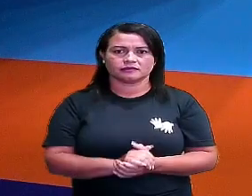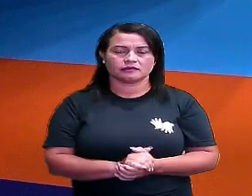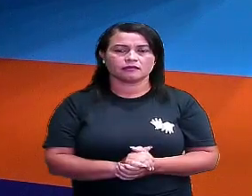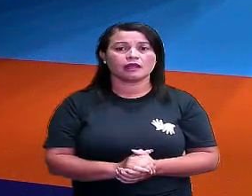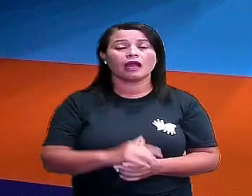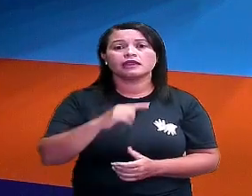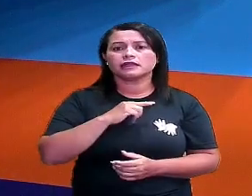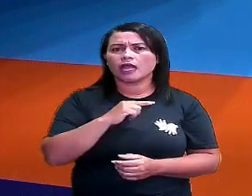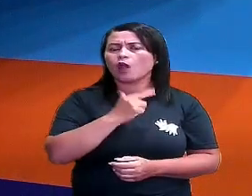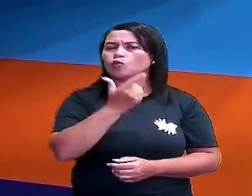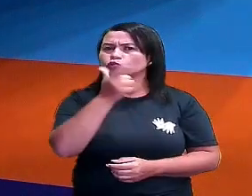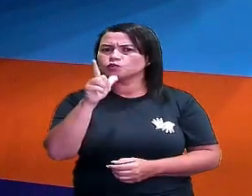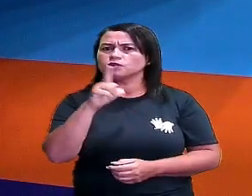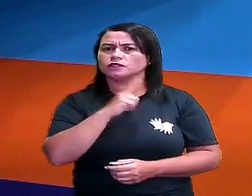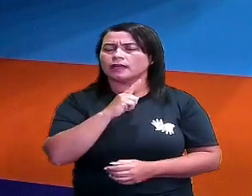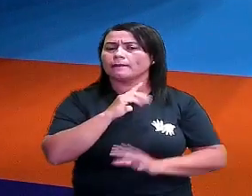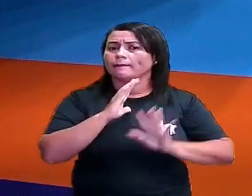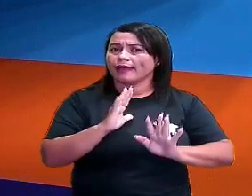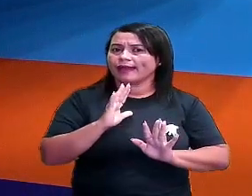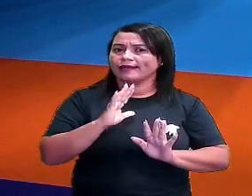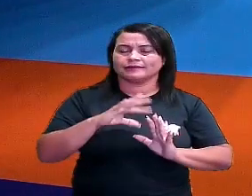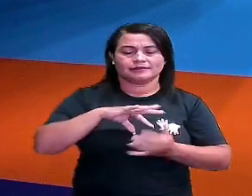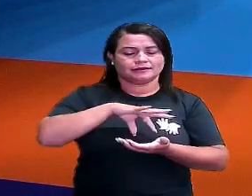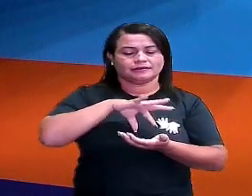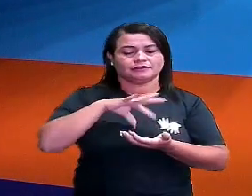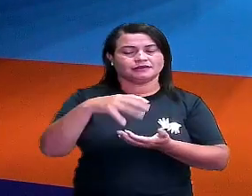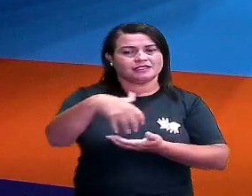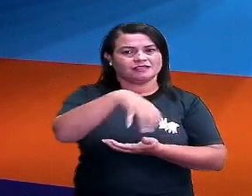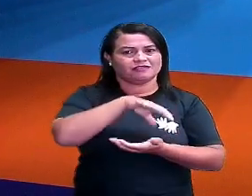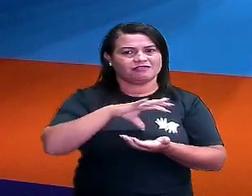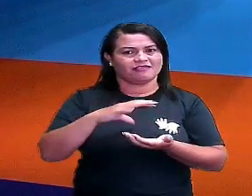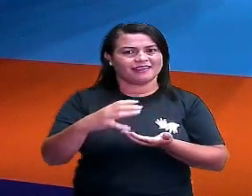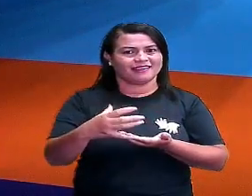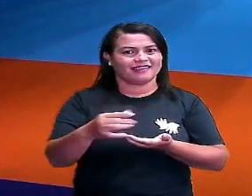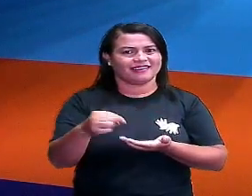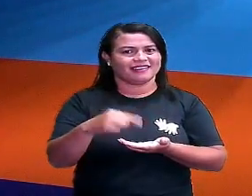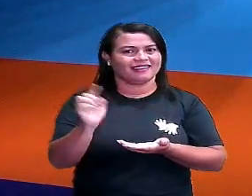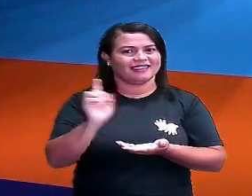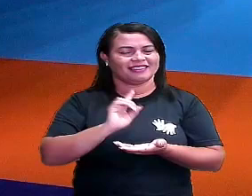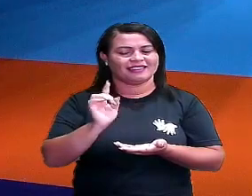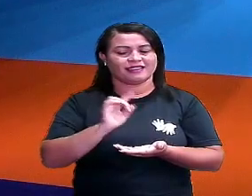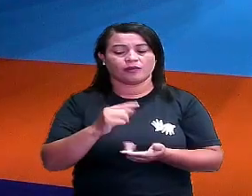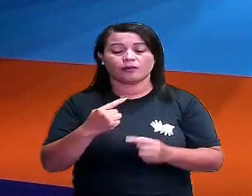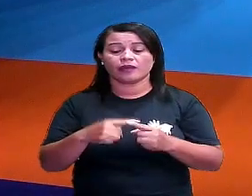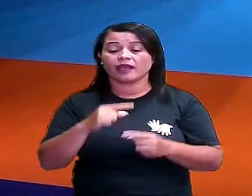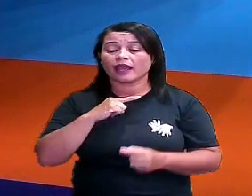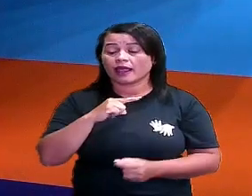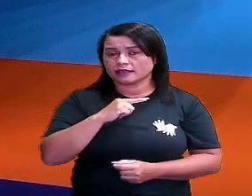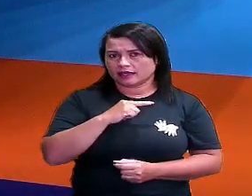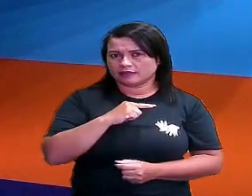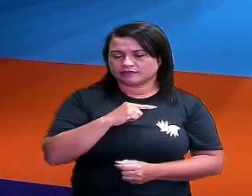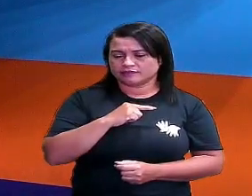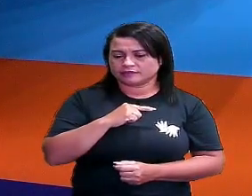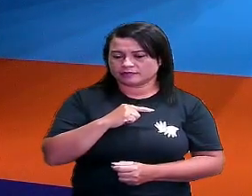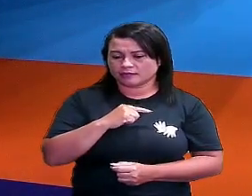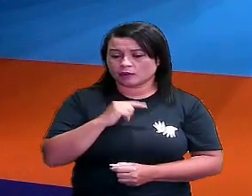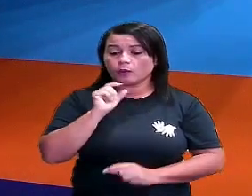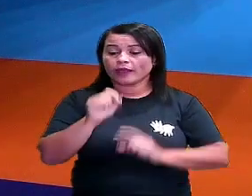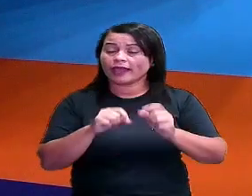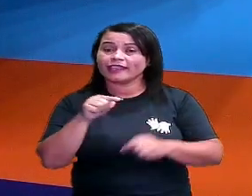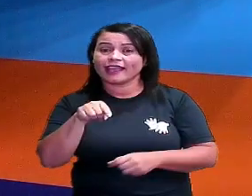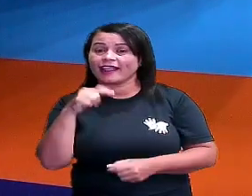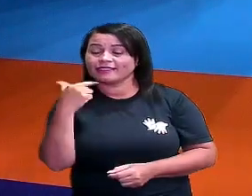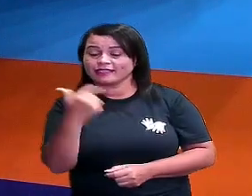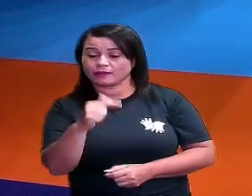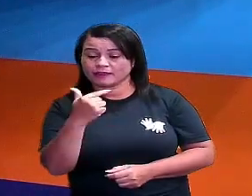Os outros têm, mas a esfera não. Então, o é que a esfera tem? Ou seja, o que ela não